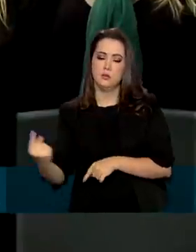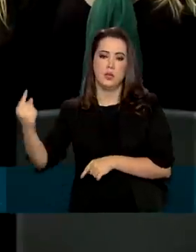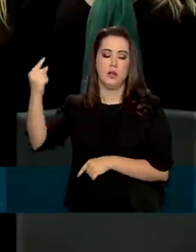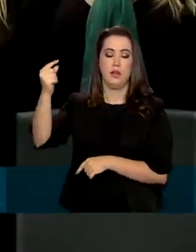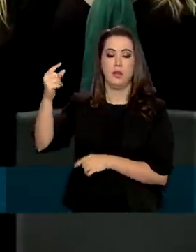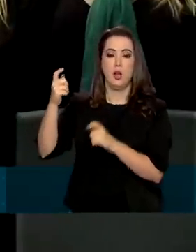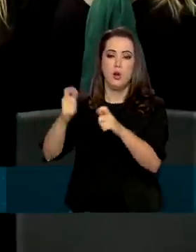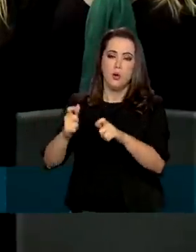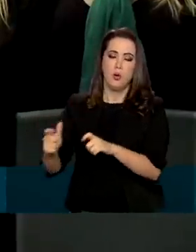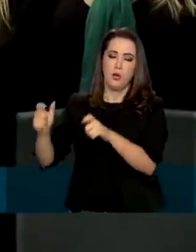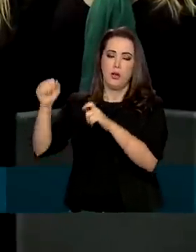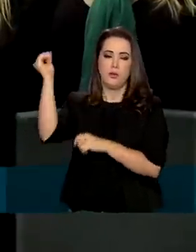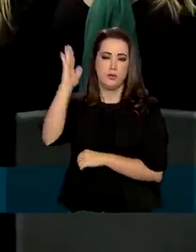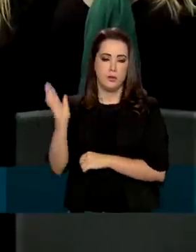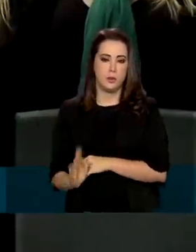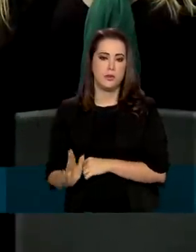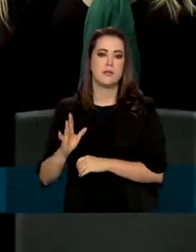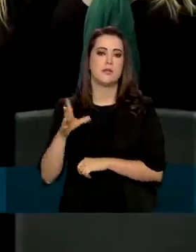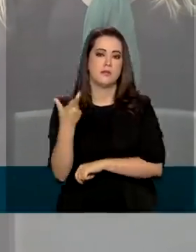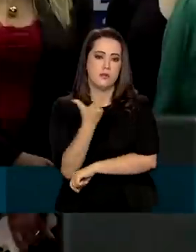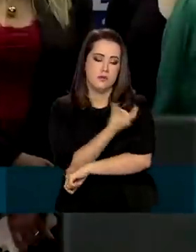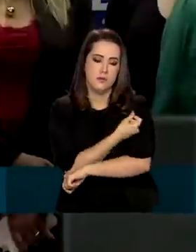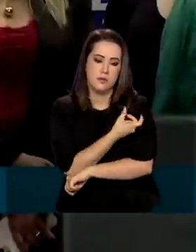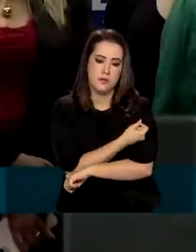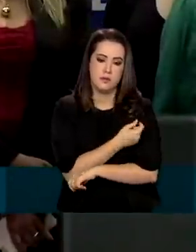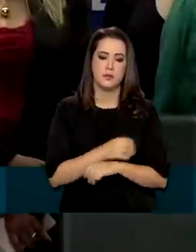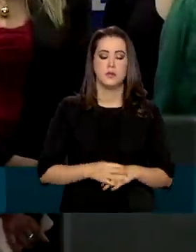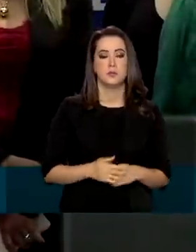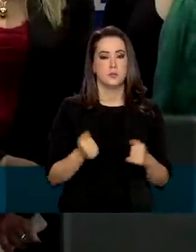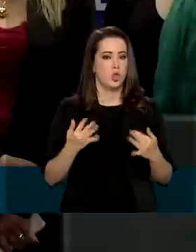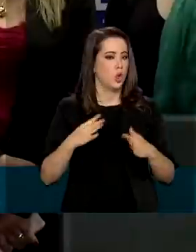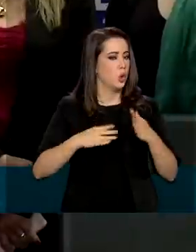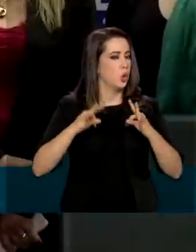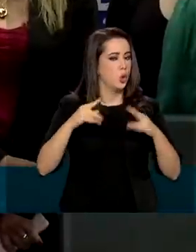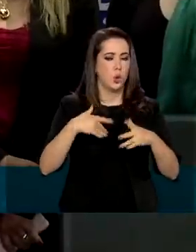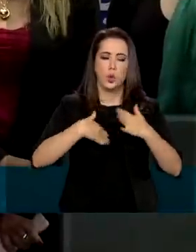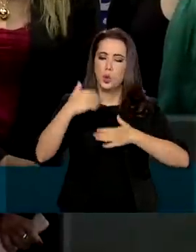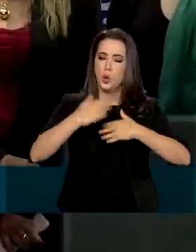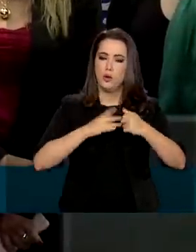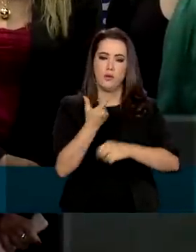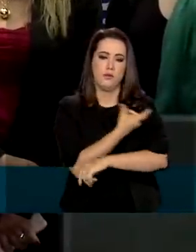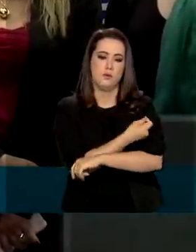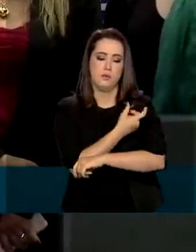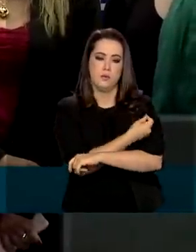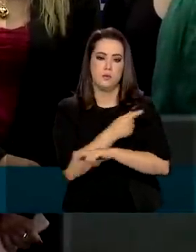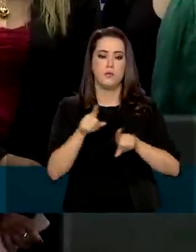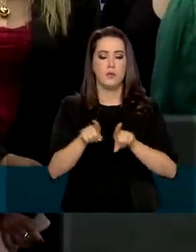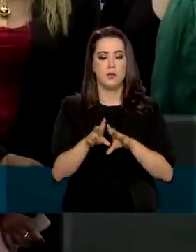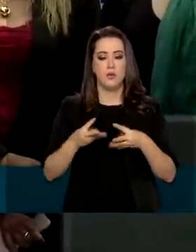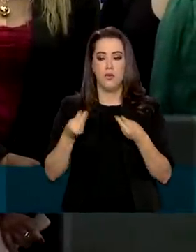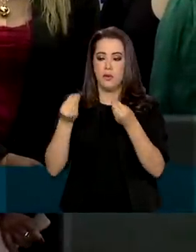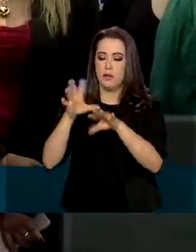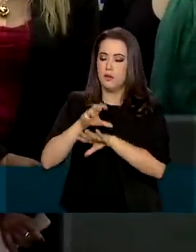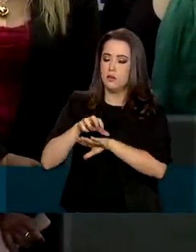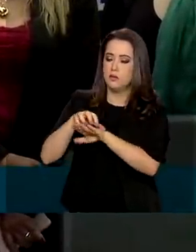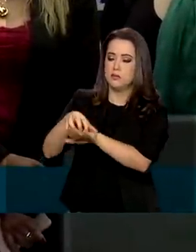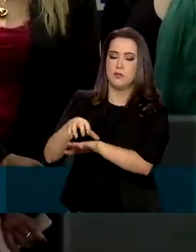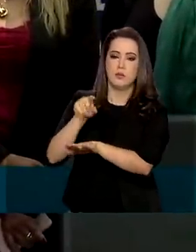no Brasil a vacina contra o coronavírus. Toda e qualquer vacina que seja distribuída